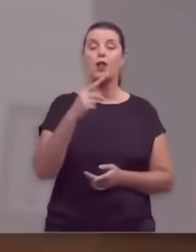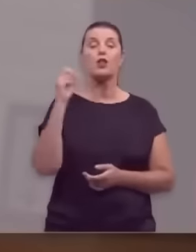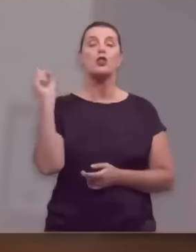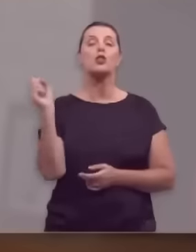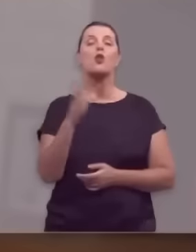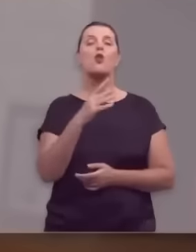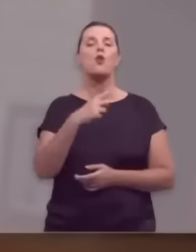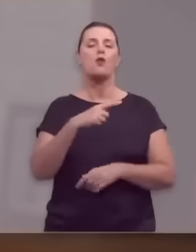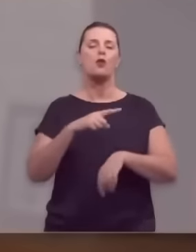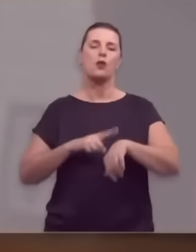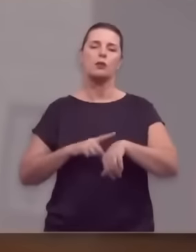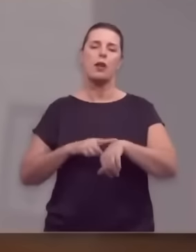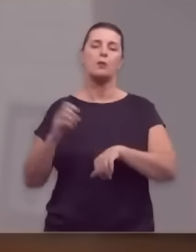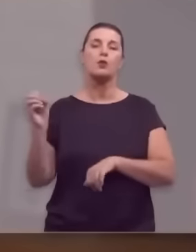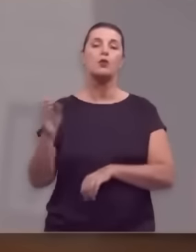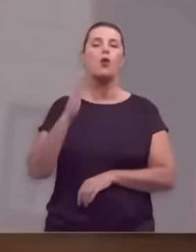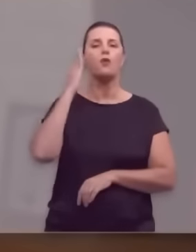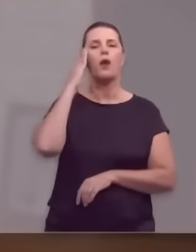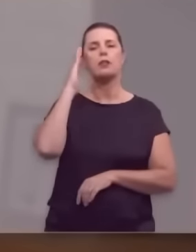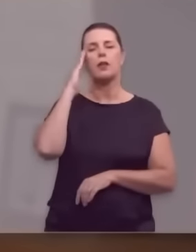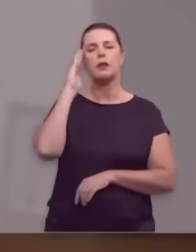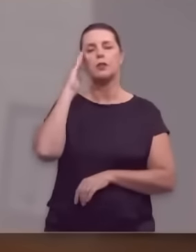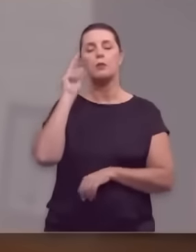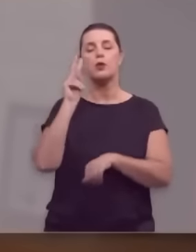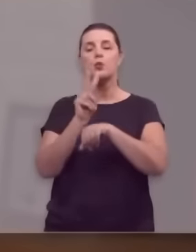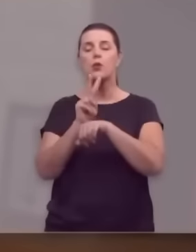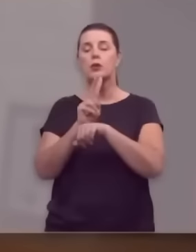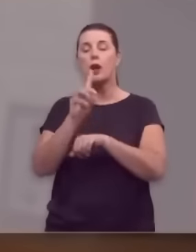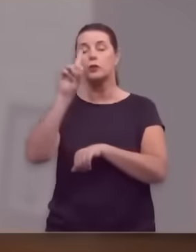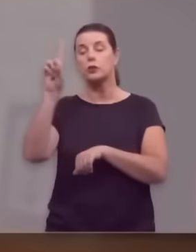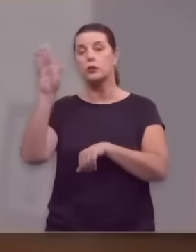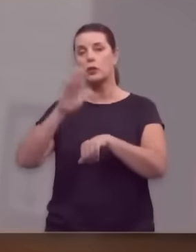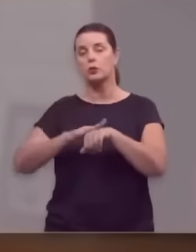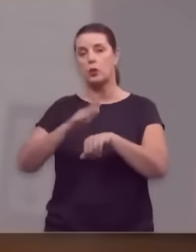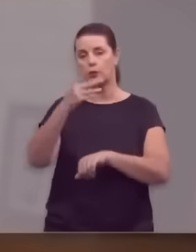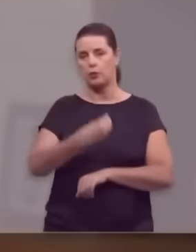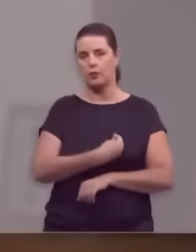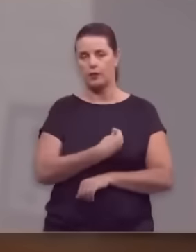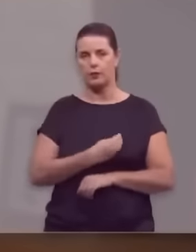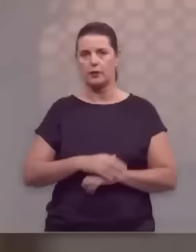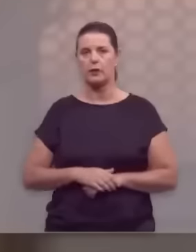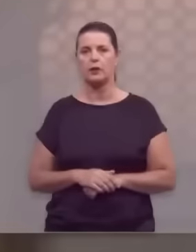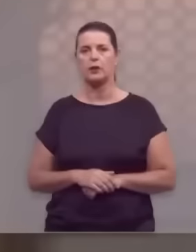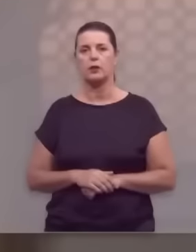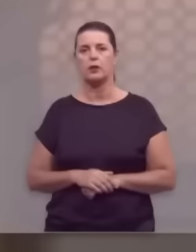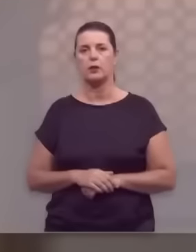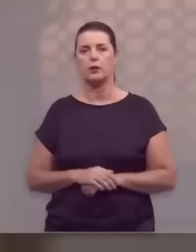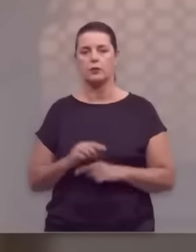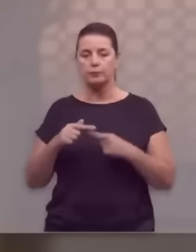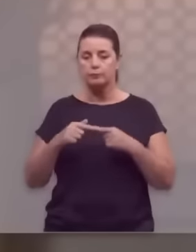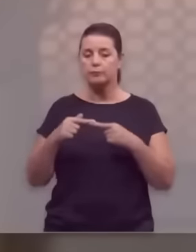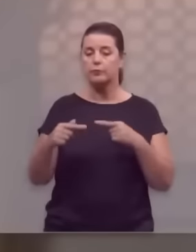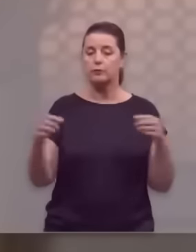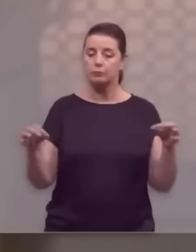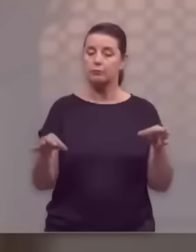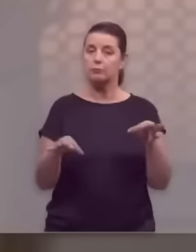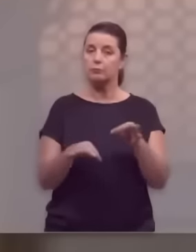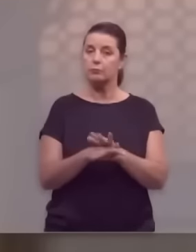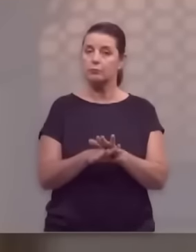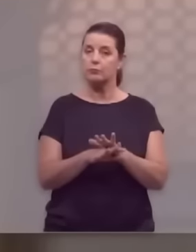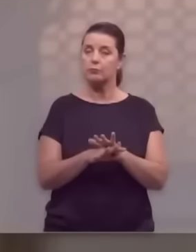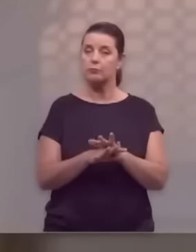perspectiva, uma nova compreensão sobre o cuidado de Deus para com a sua vida. O nosso programa vai